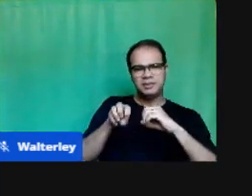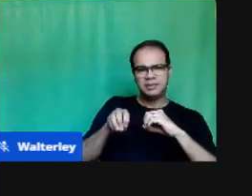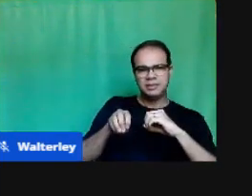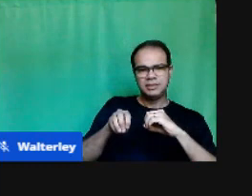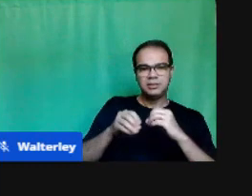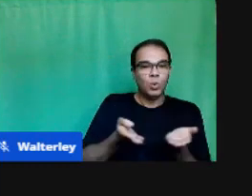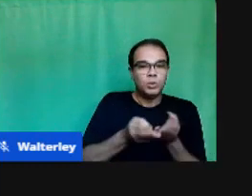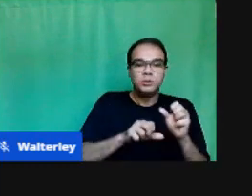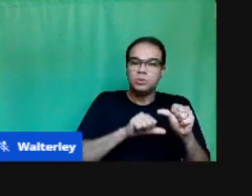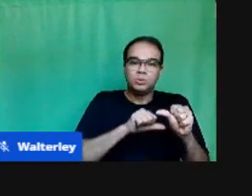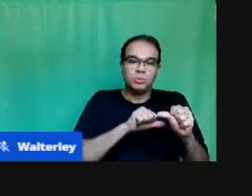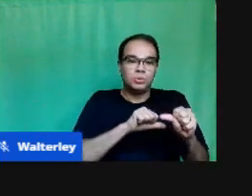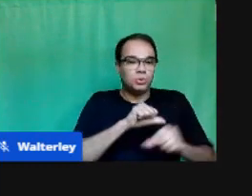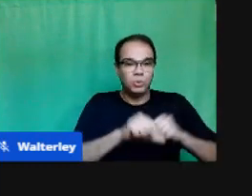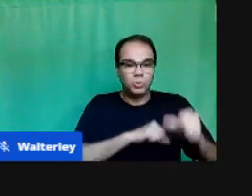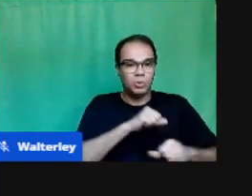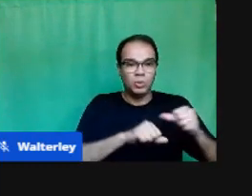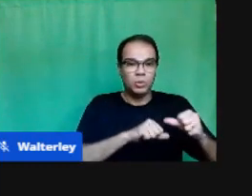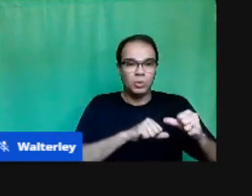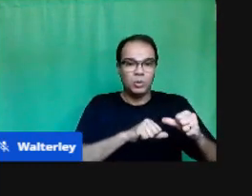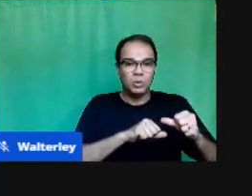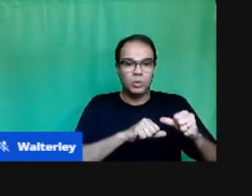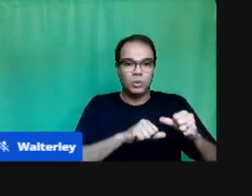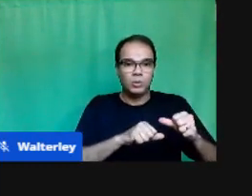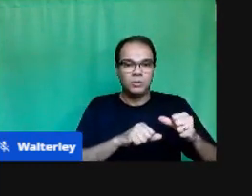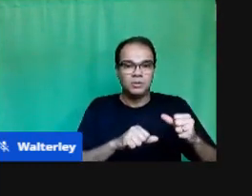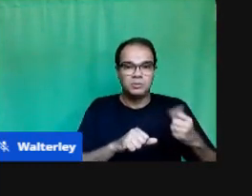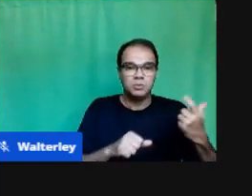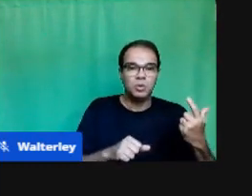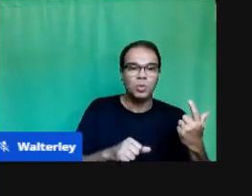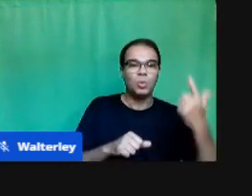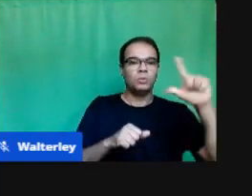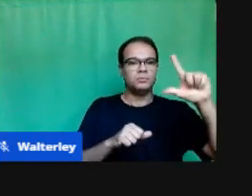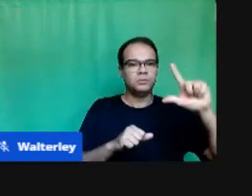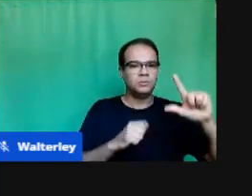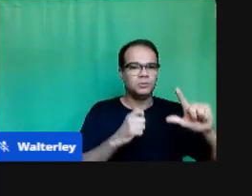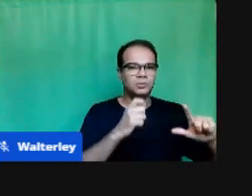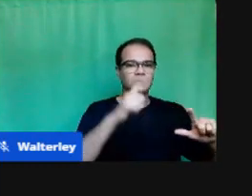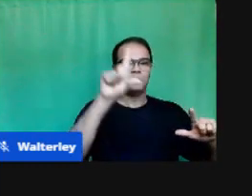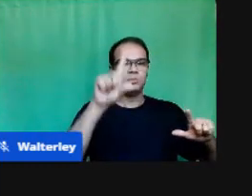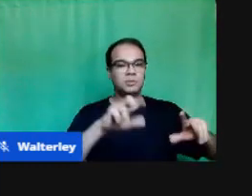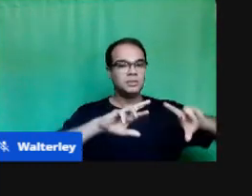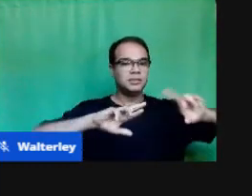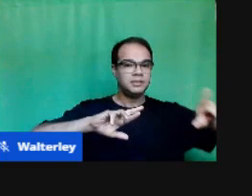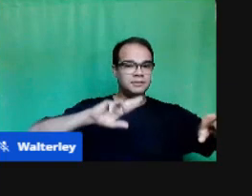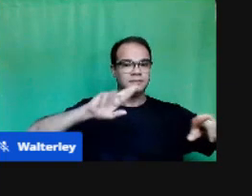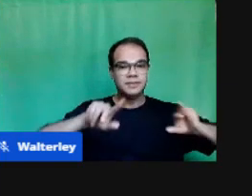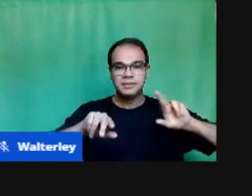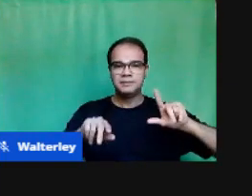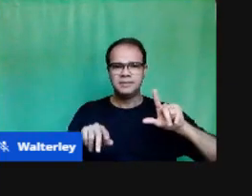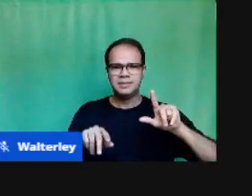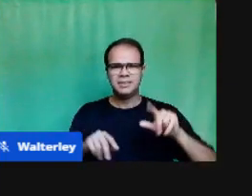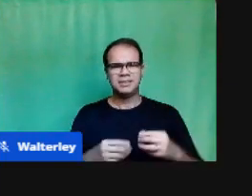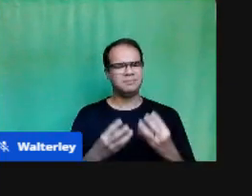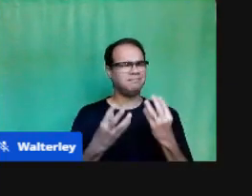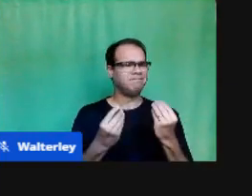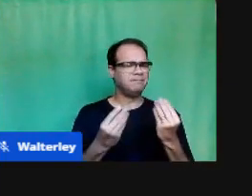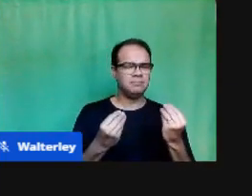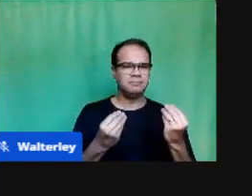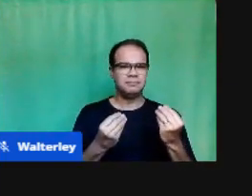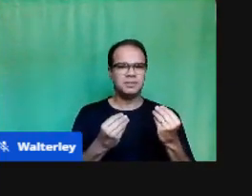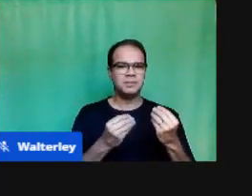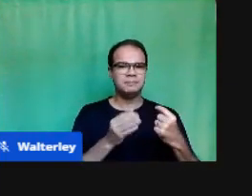fazendo Escola A partir de outros Formatos Que para os quais Temos inúmeros Questionamentos